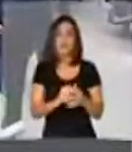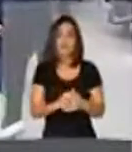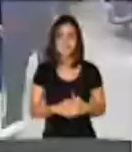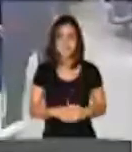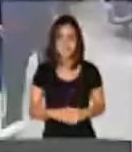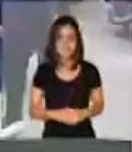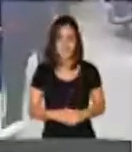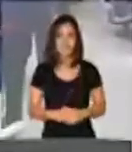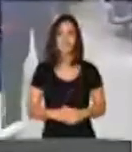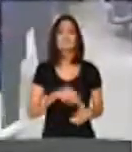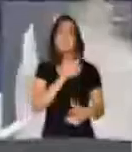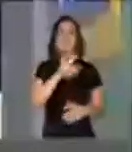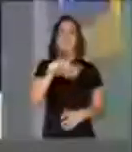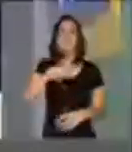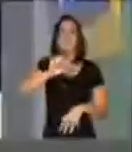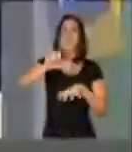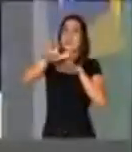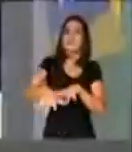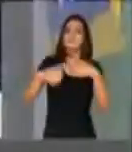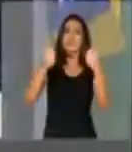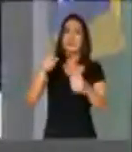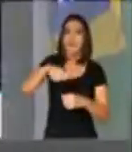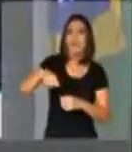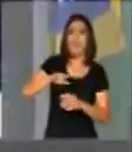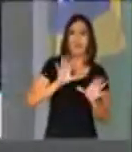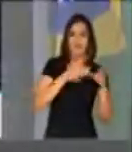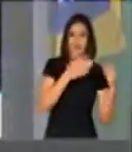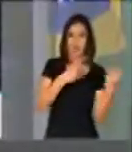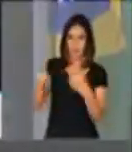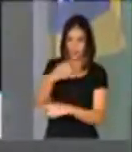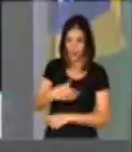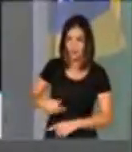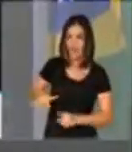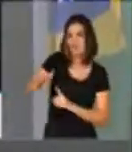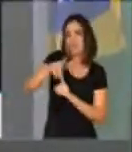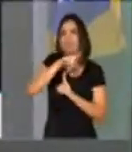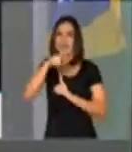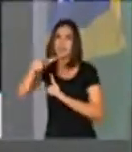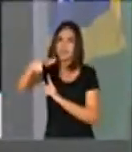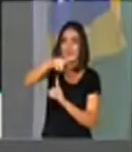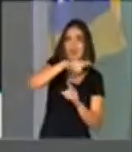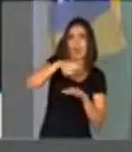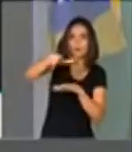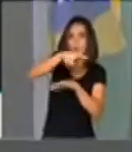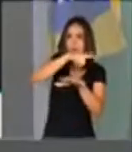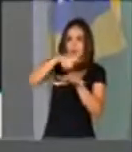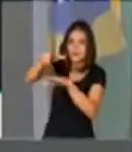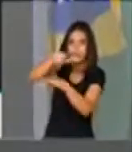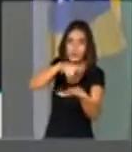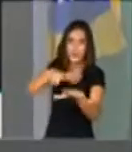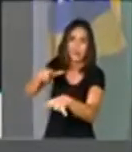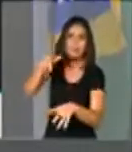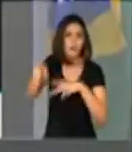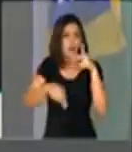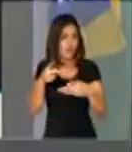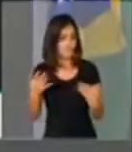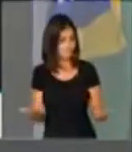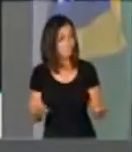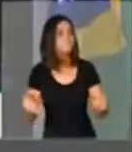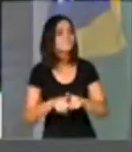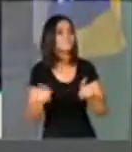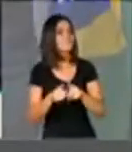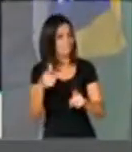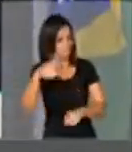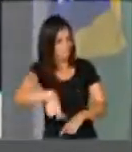Quem está na rua é massa de manobra da oposição. Tem mais. Tem mais. Tem